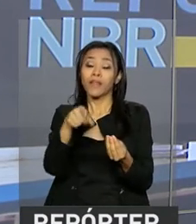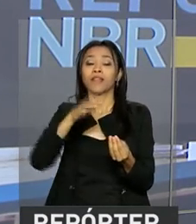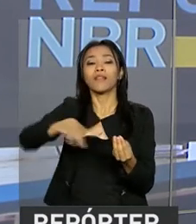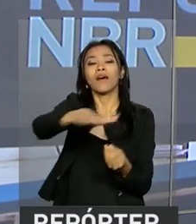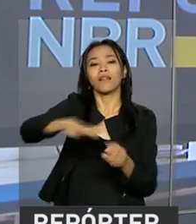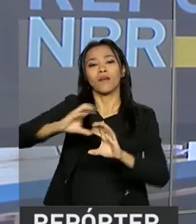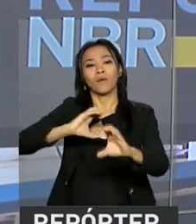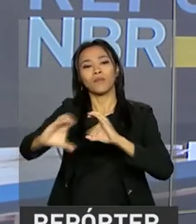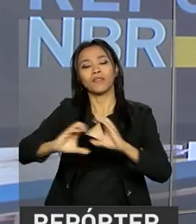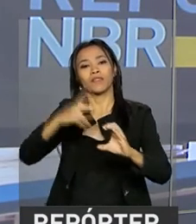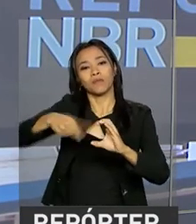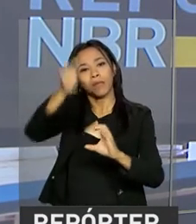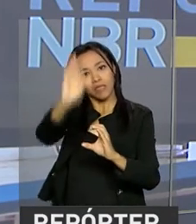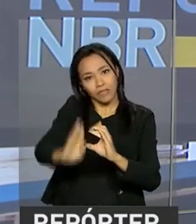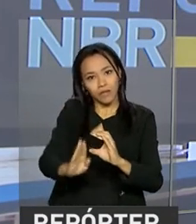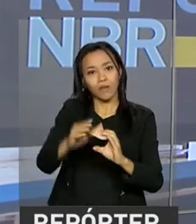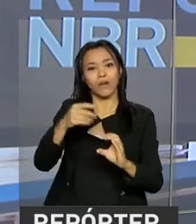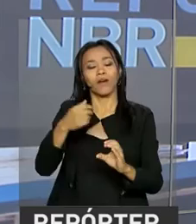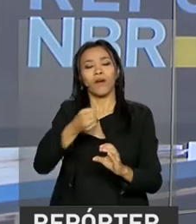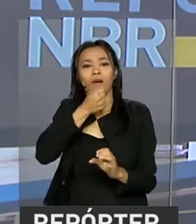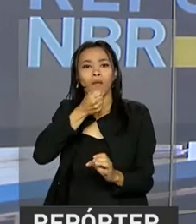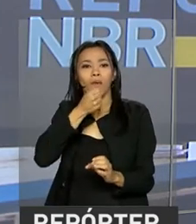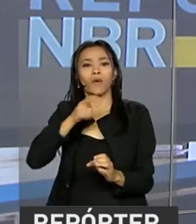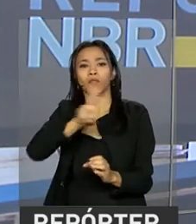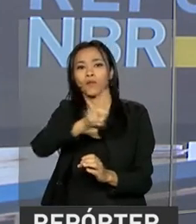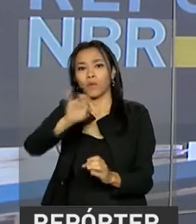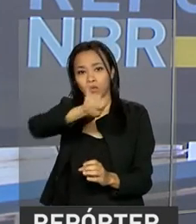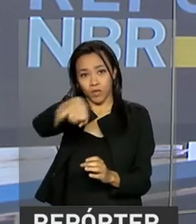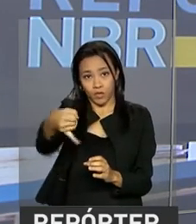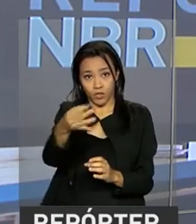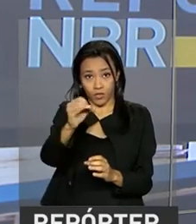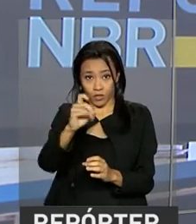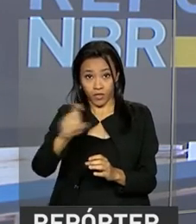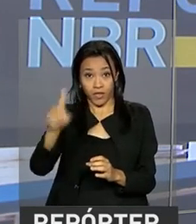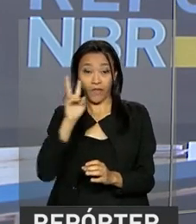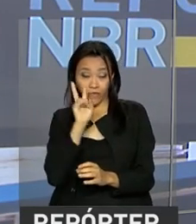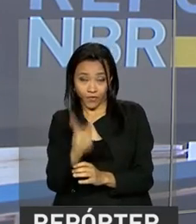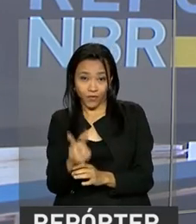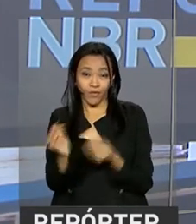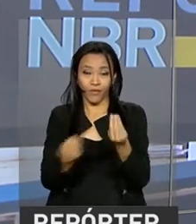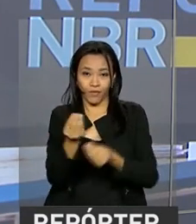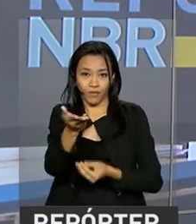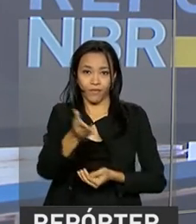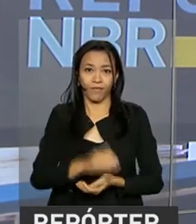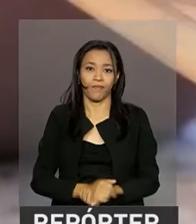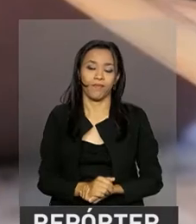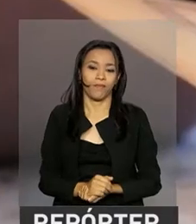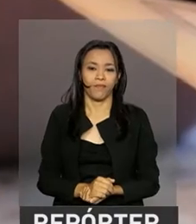comunicações do Brasil. O repórter José Luiz Filho acompanhou de perto essa história.